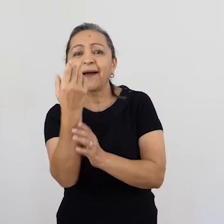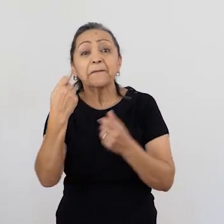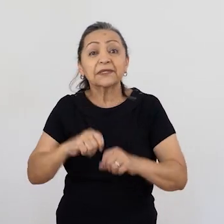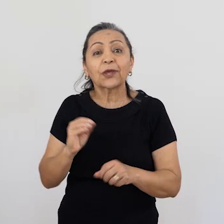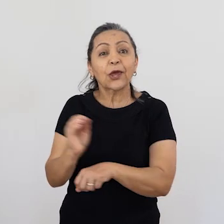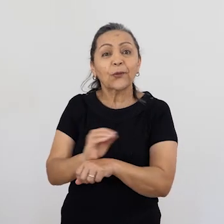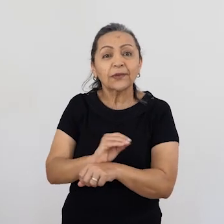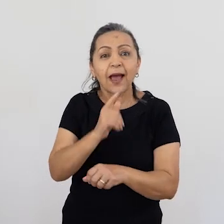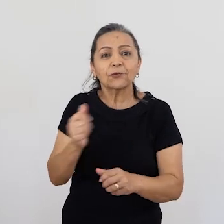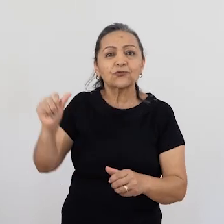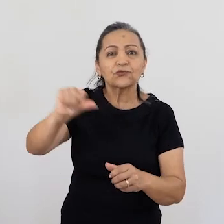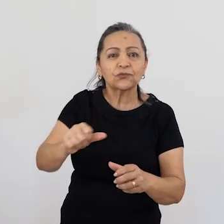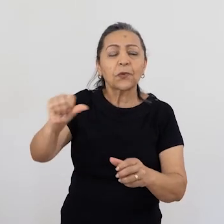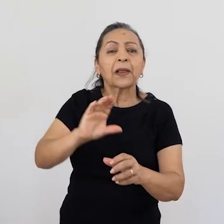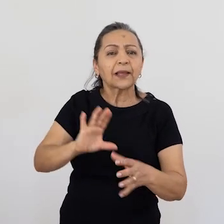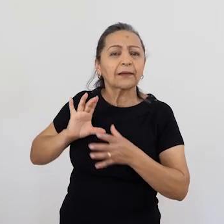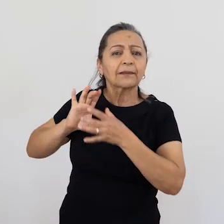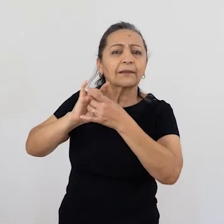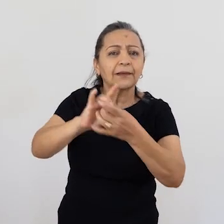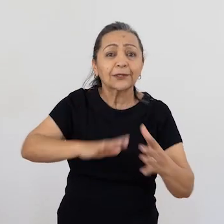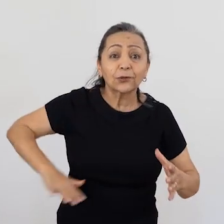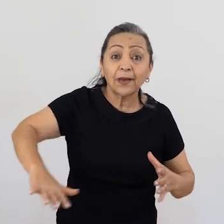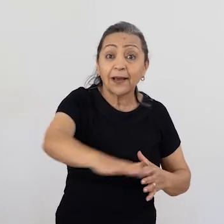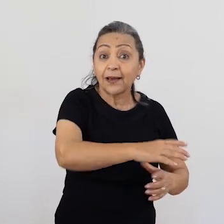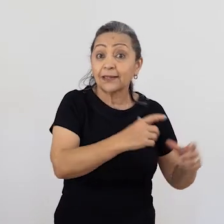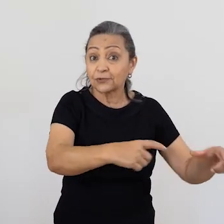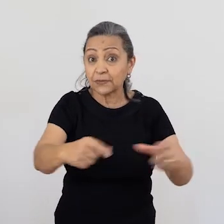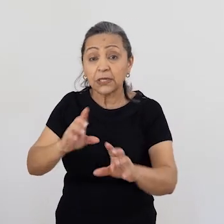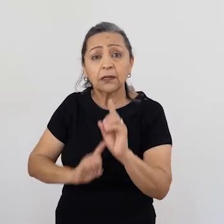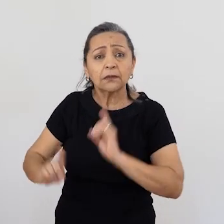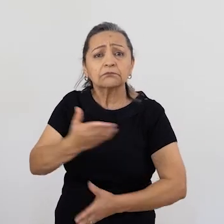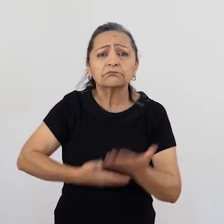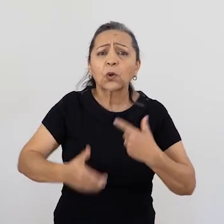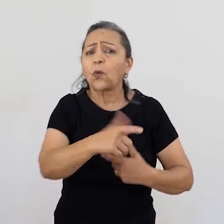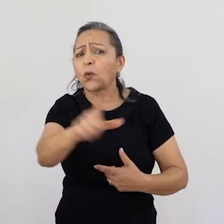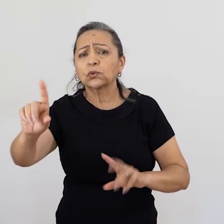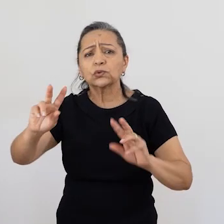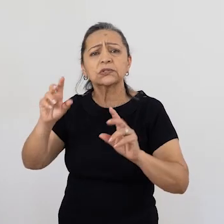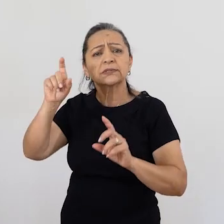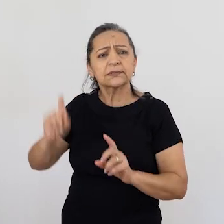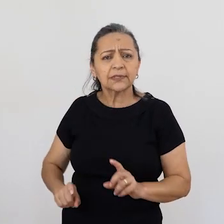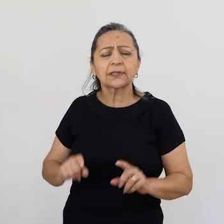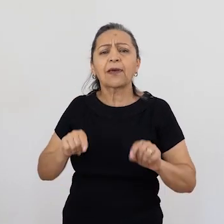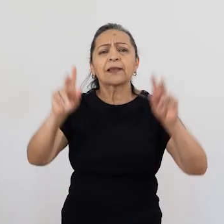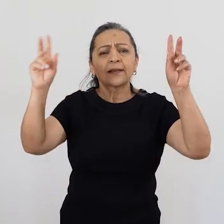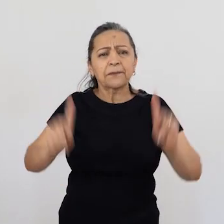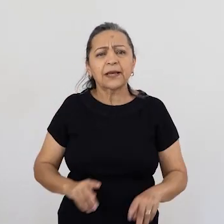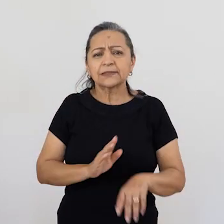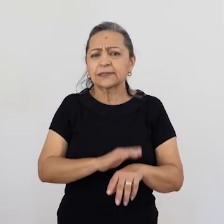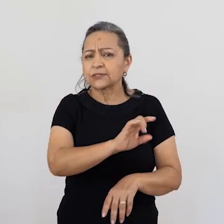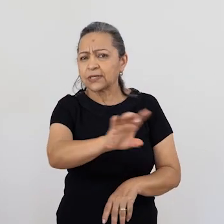precisa cuidar, mas ela está contextualizada num jardim, ela dialoga com outros seres. Então, essa paz